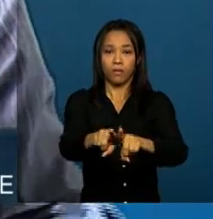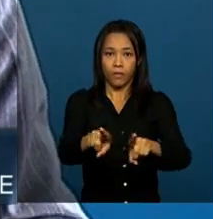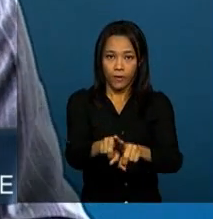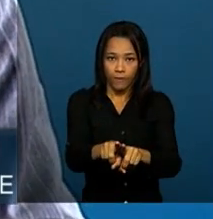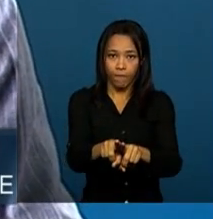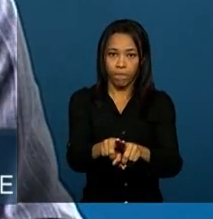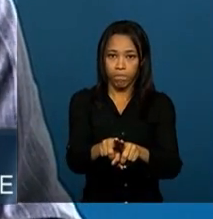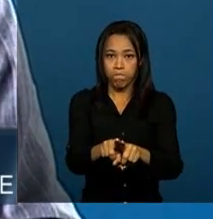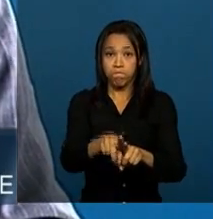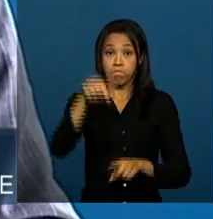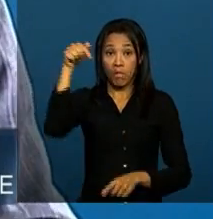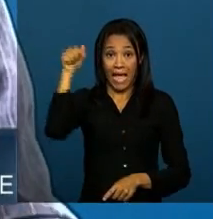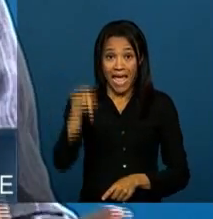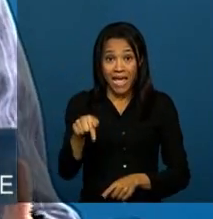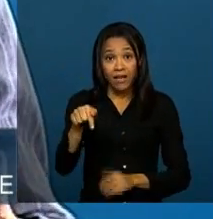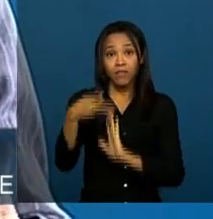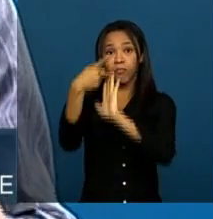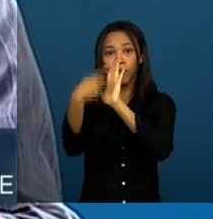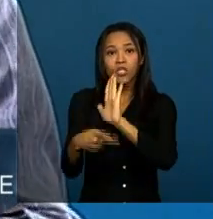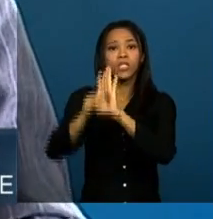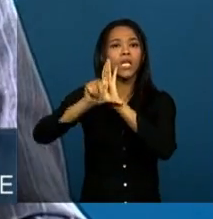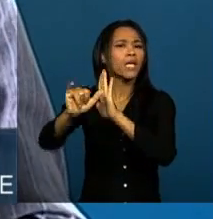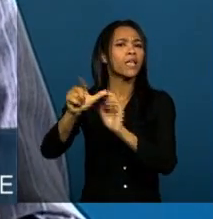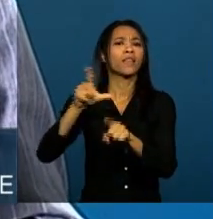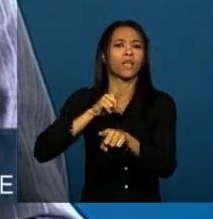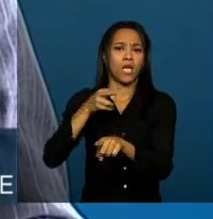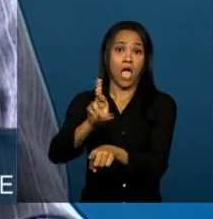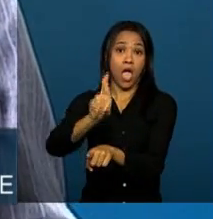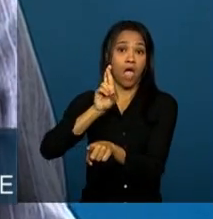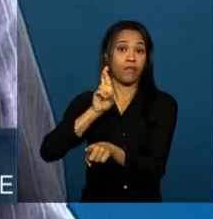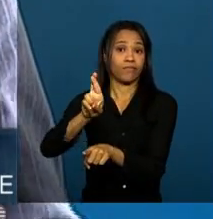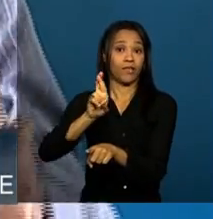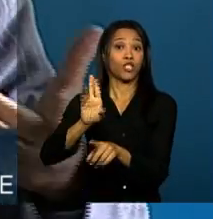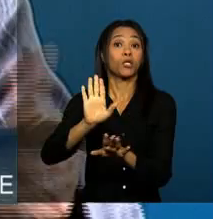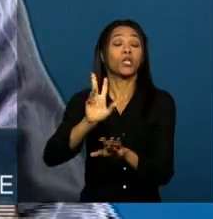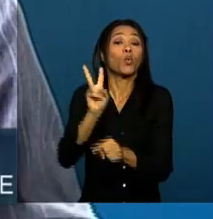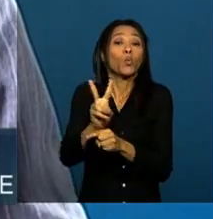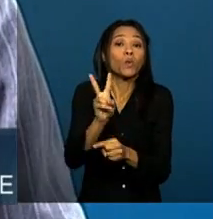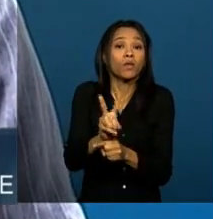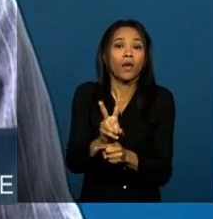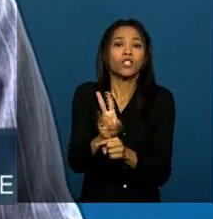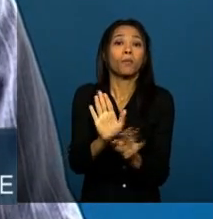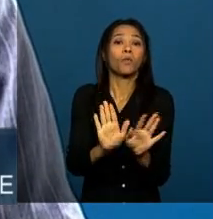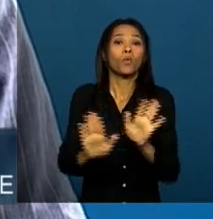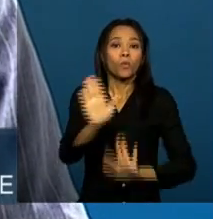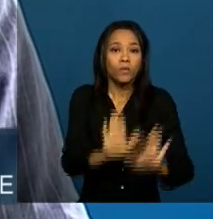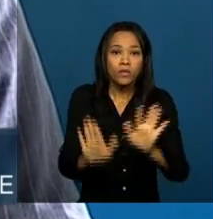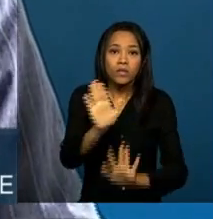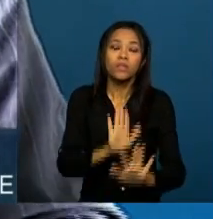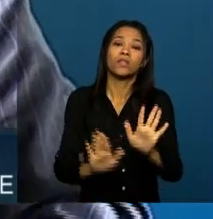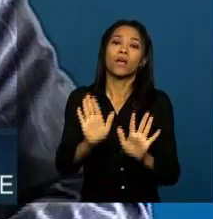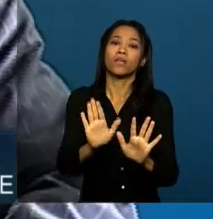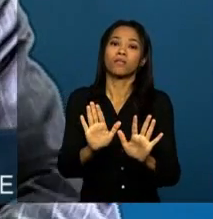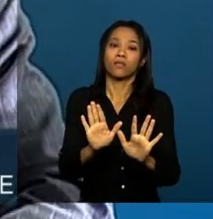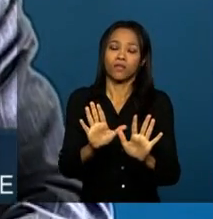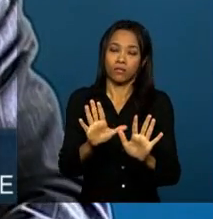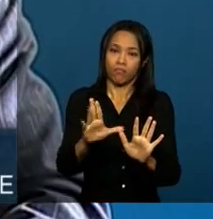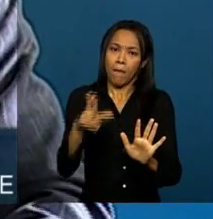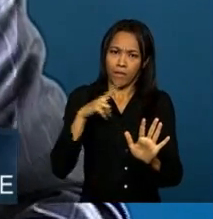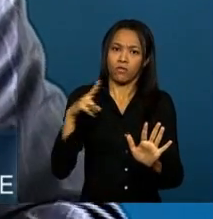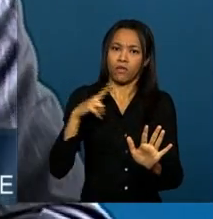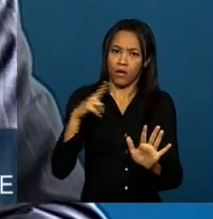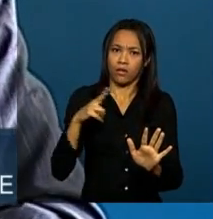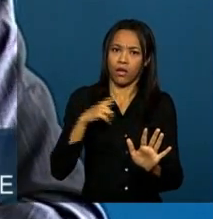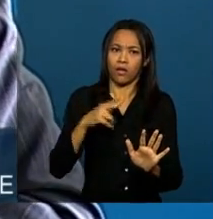esse projeto de lei, tem a responsabilidade de proteger o indivíduo diante da voracidade sem